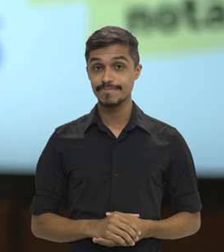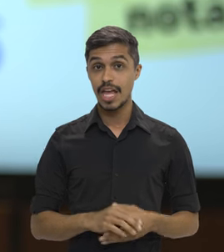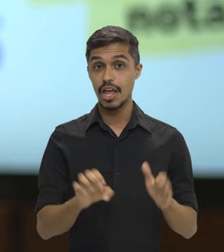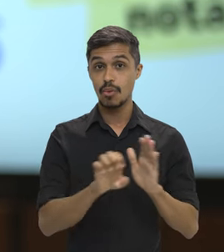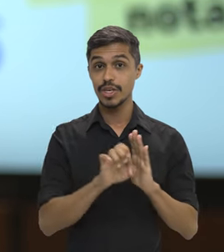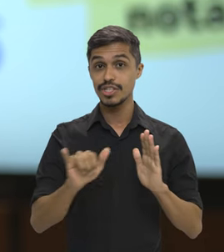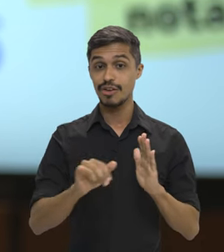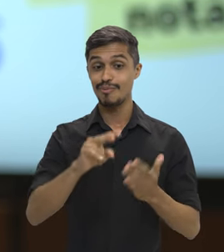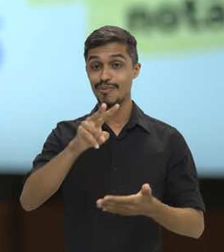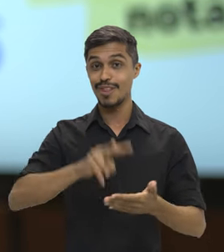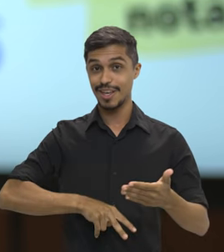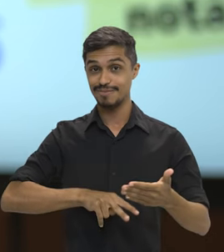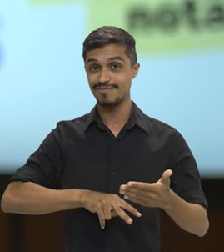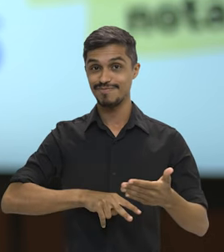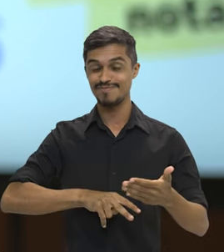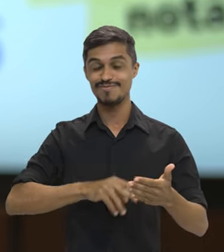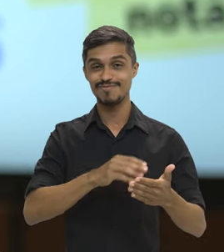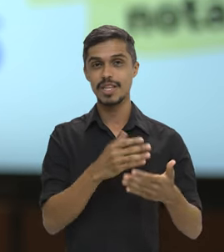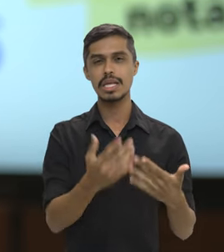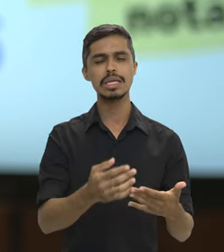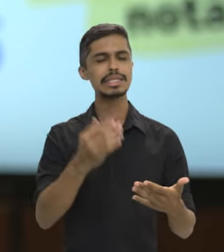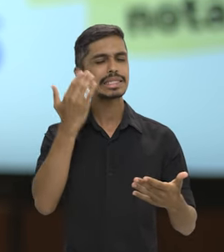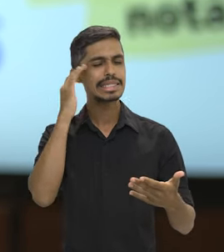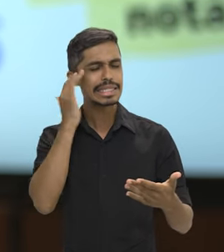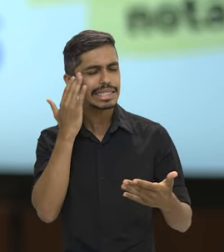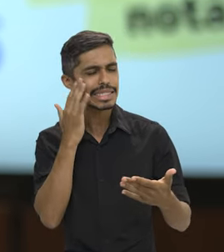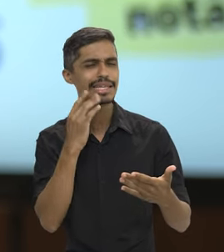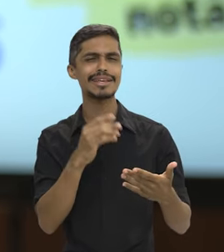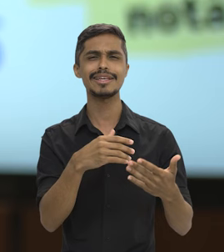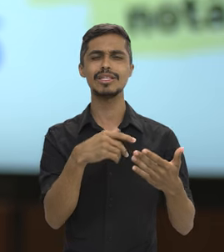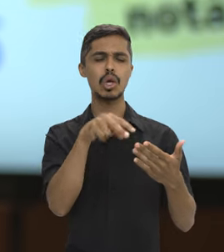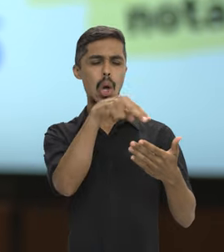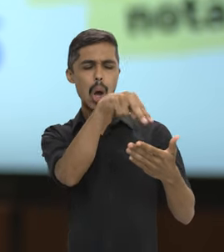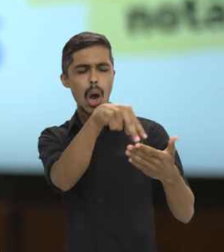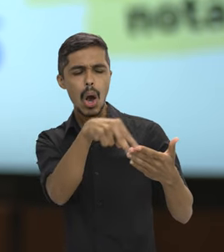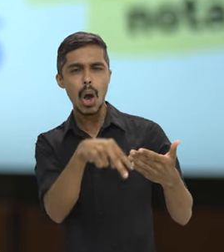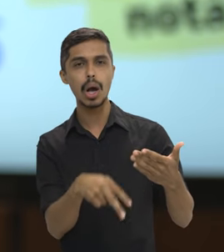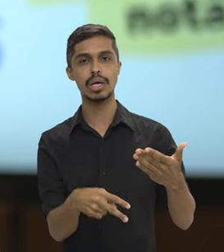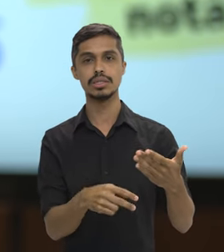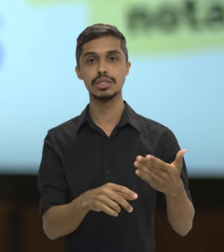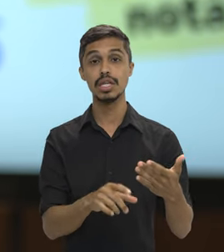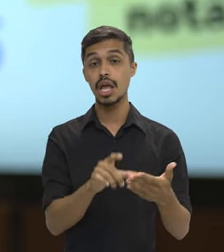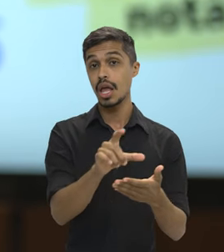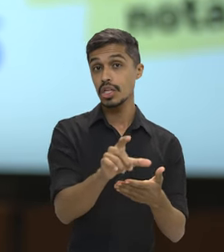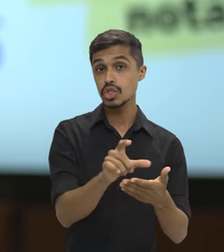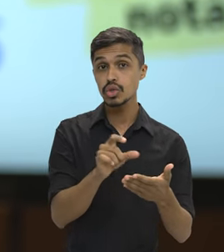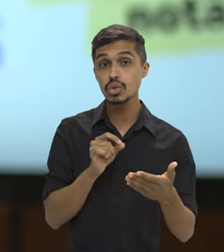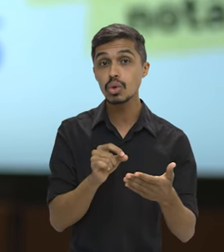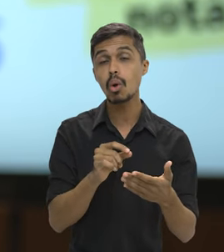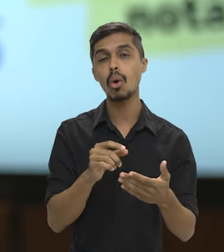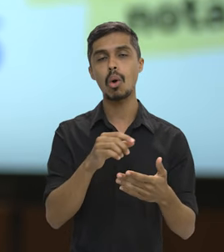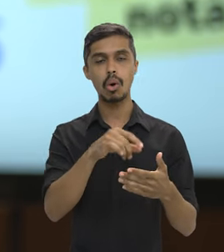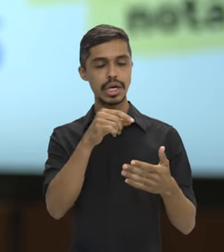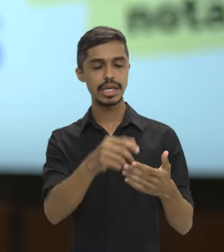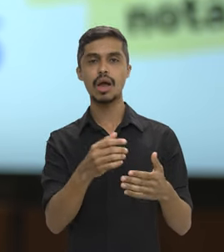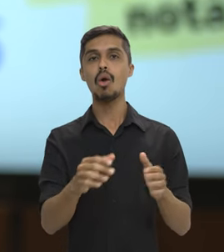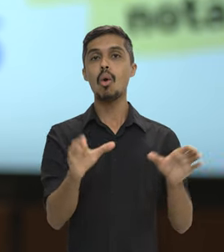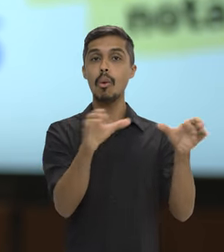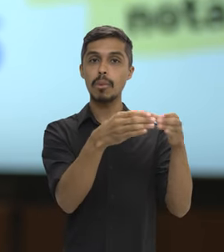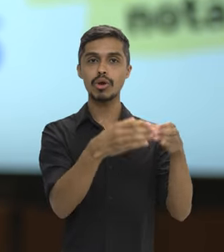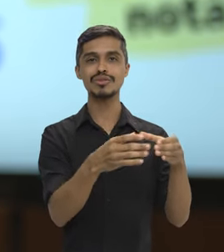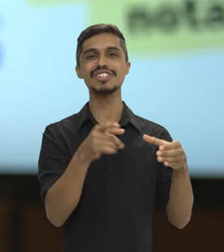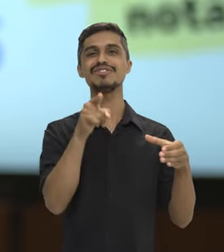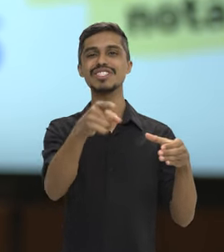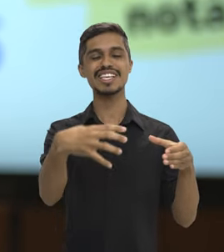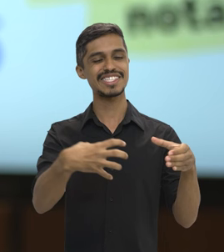Leiam os editais, procurem entender os editais, façam uma opção dentro dos editais pelo